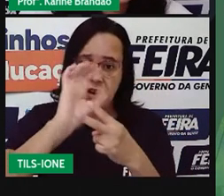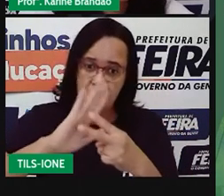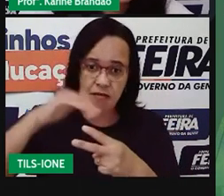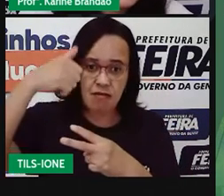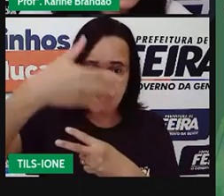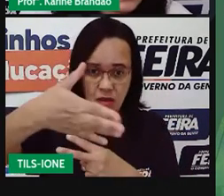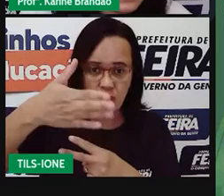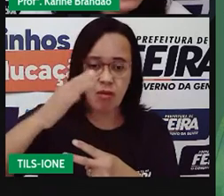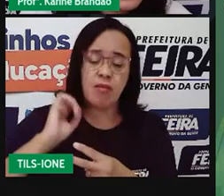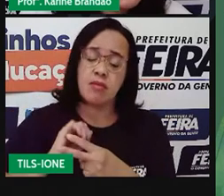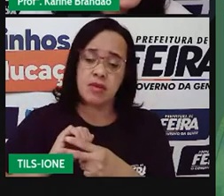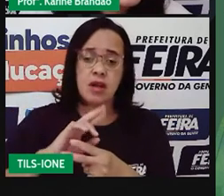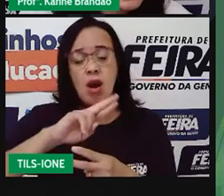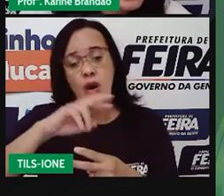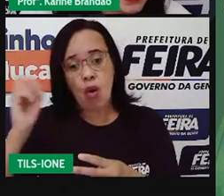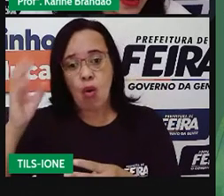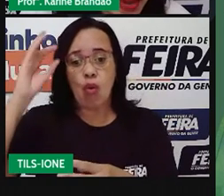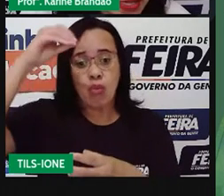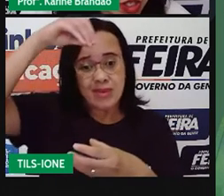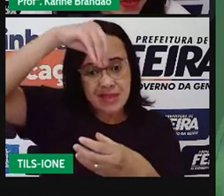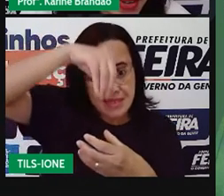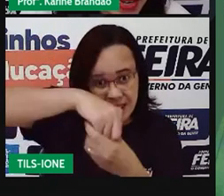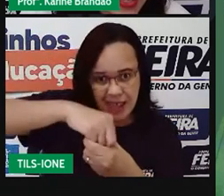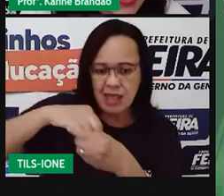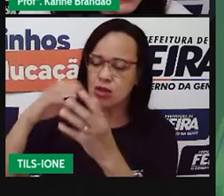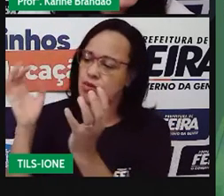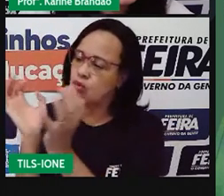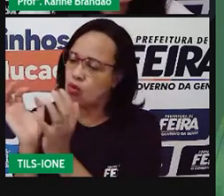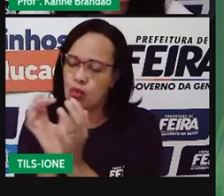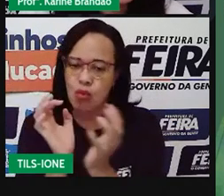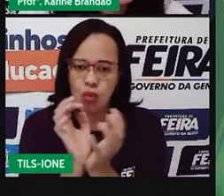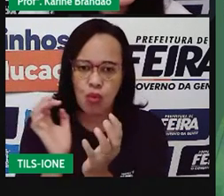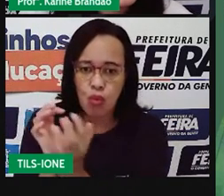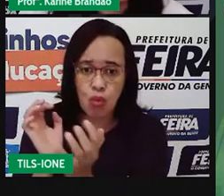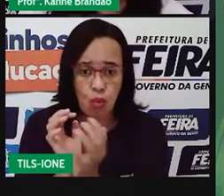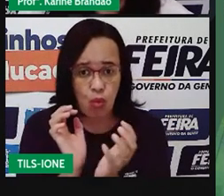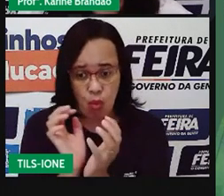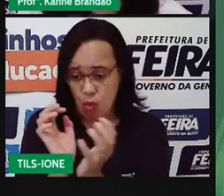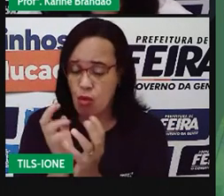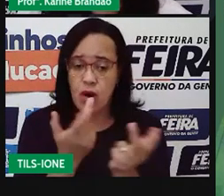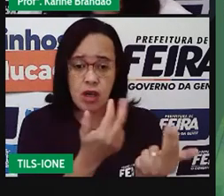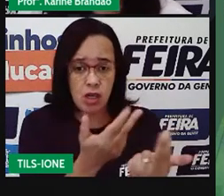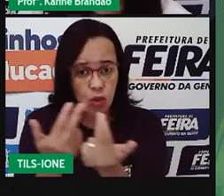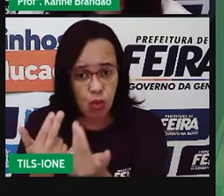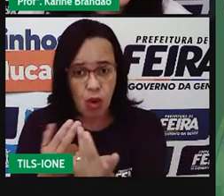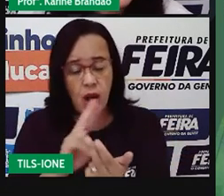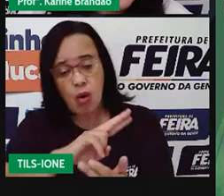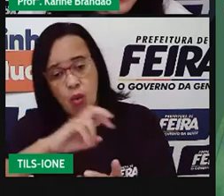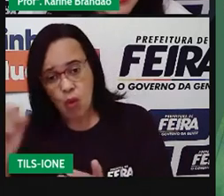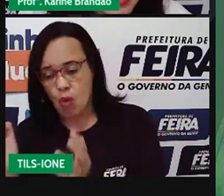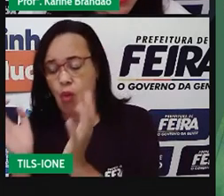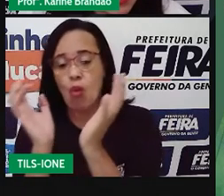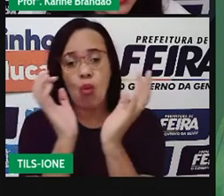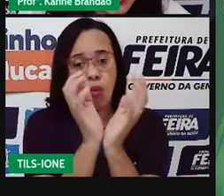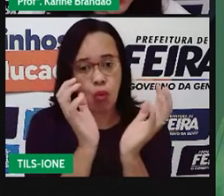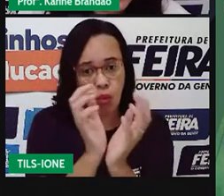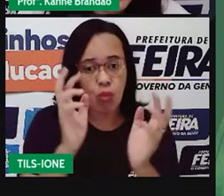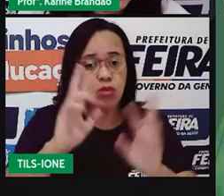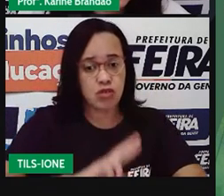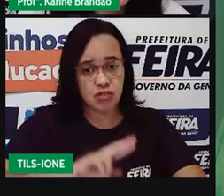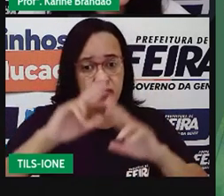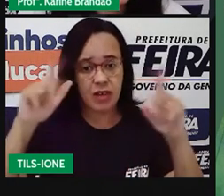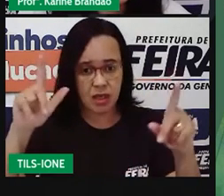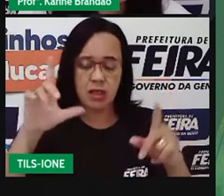não é isso? Dentro da mesma espécie, entre espécies diferentes. Só que nessa aula, nós vimos as relações desarmônicas,